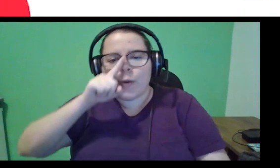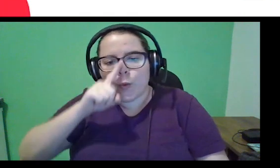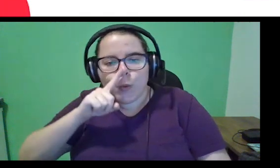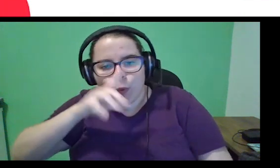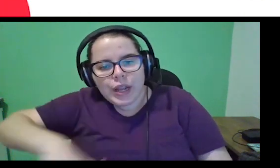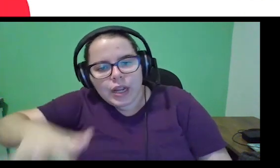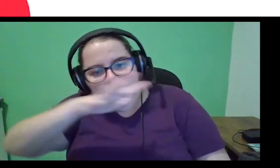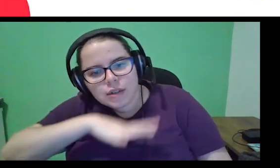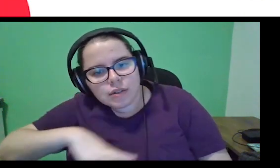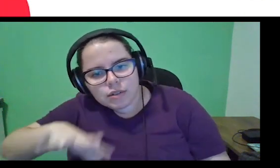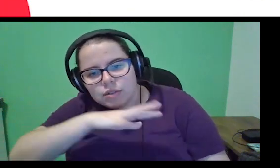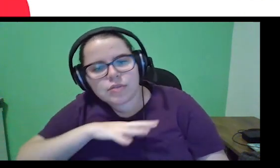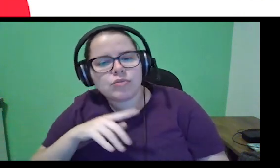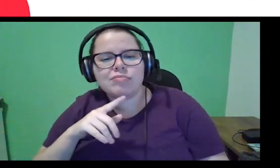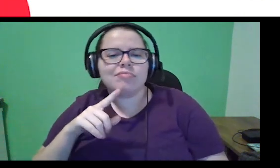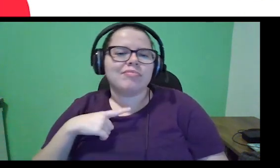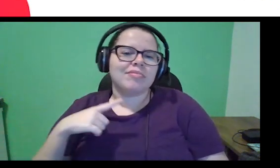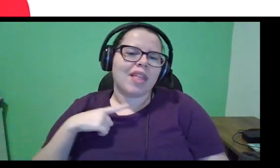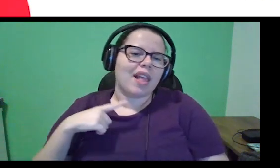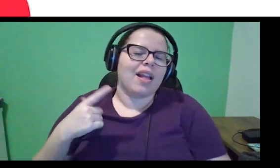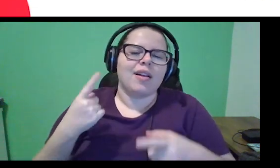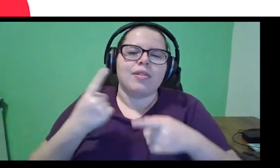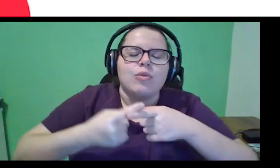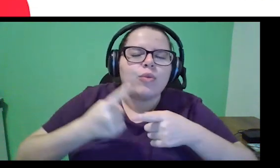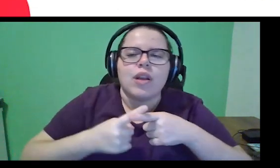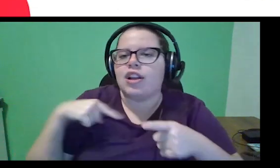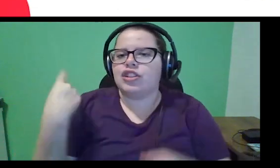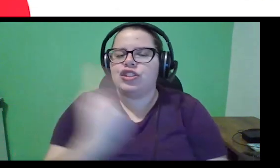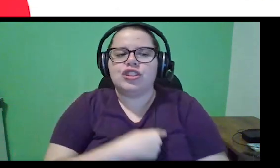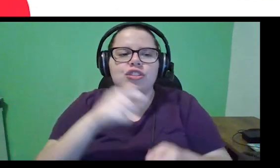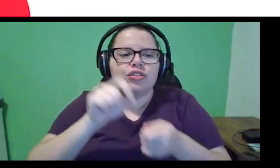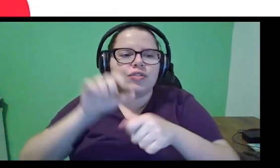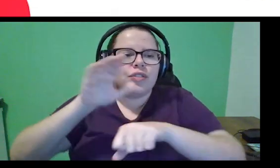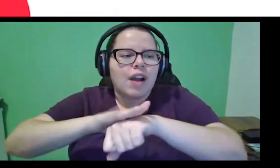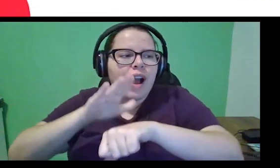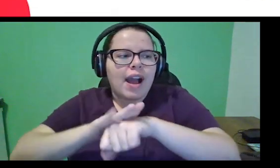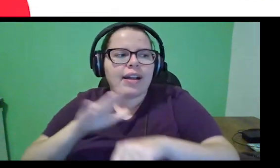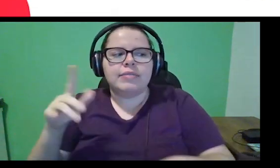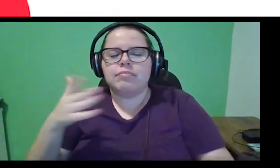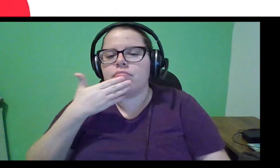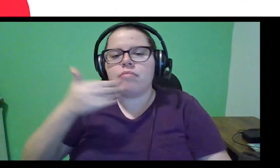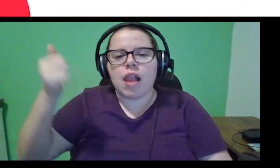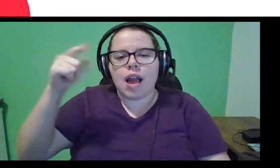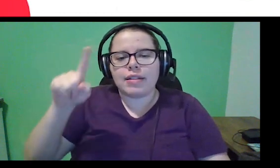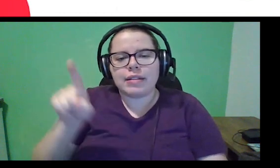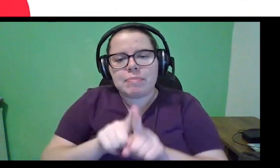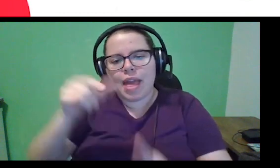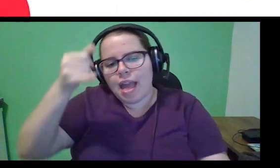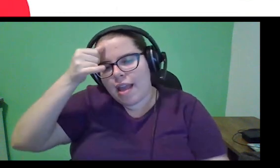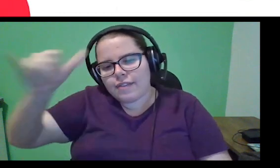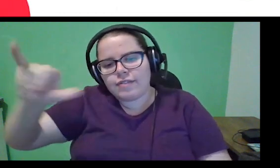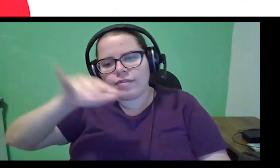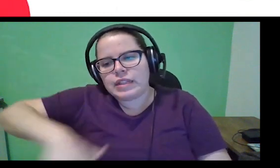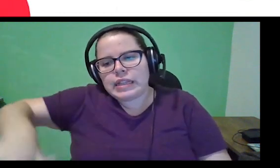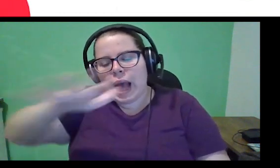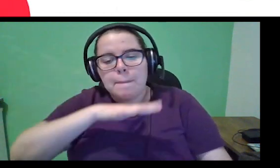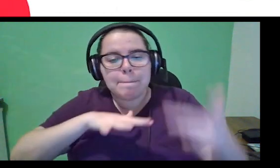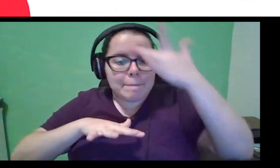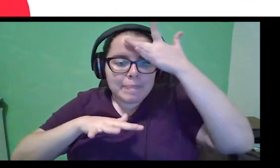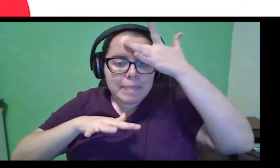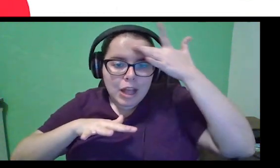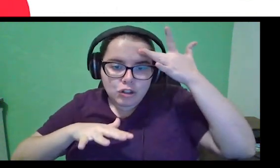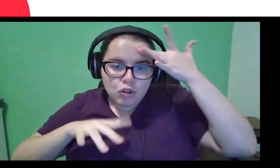está aqui e o que a gente faz para otimizar, né? Para evitar com que essa pessoa saia